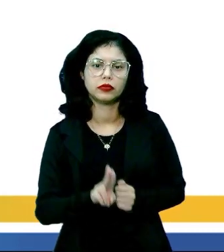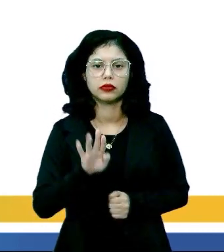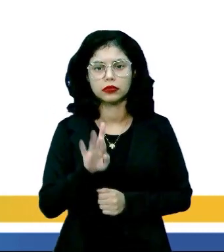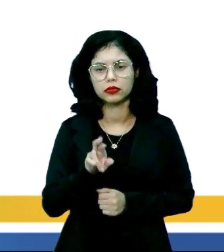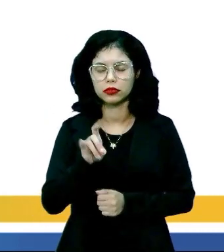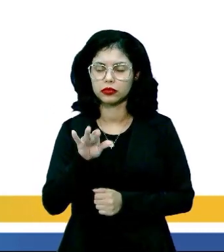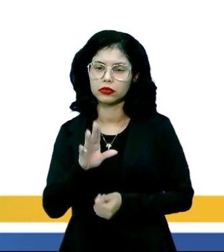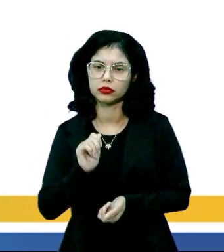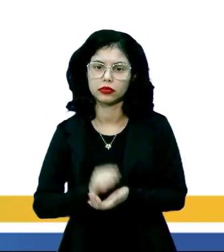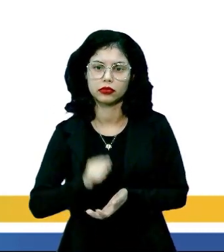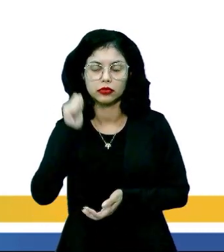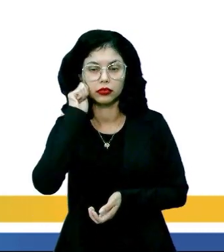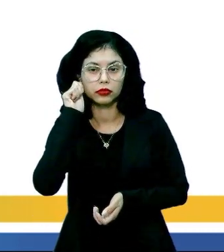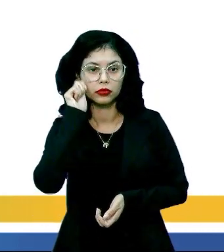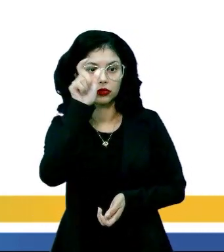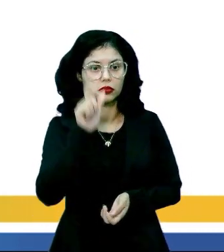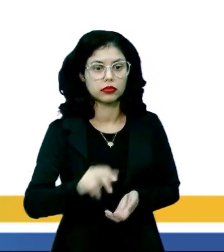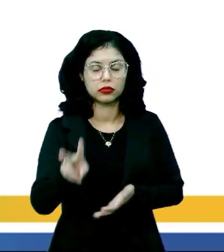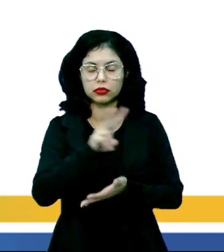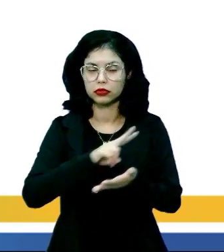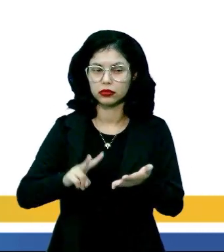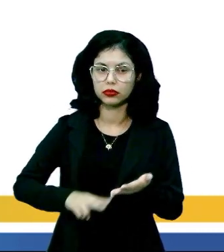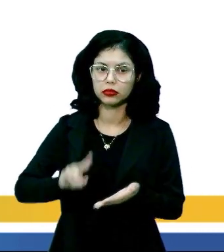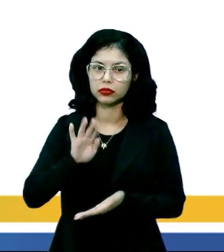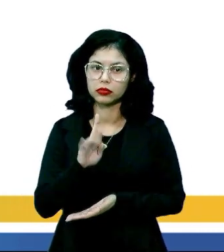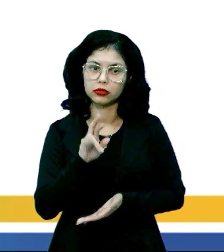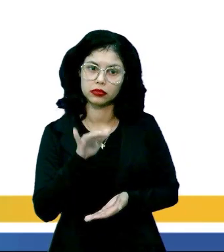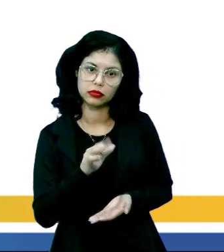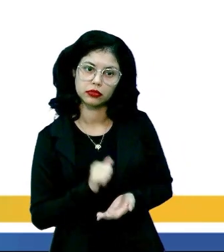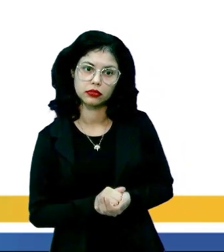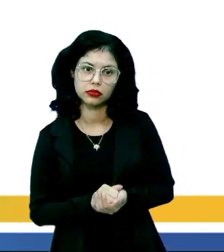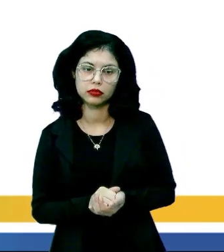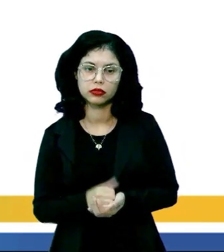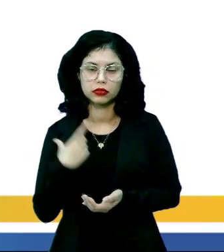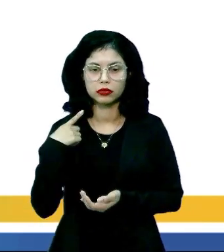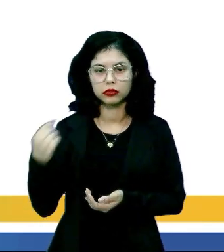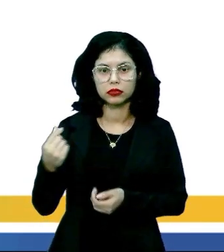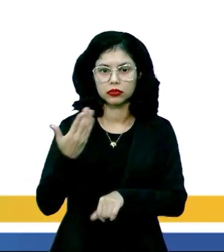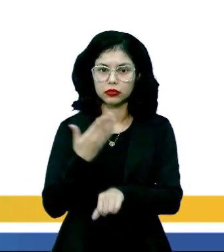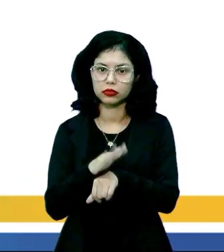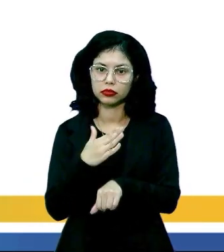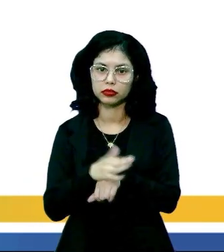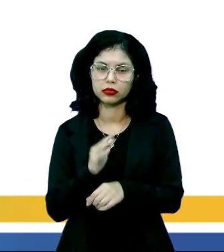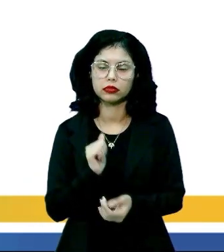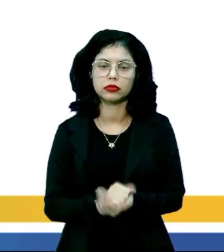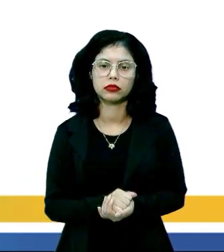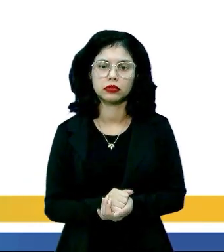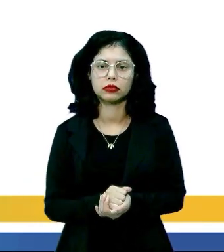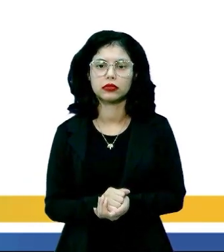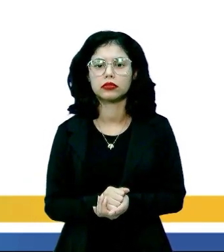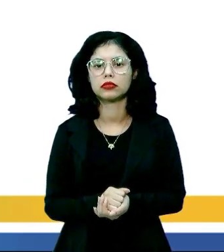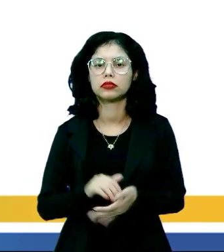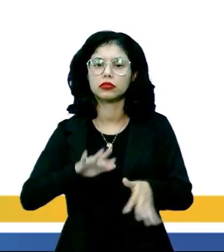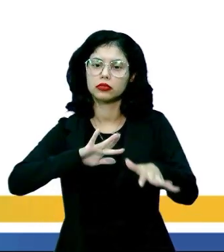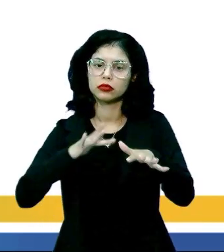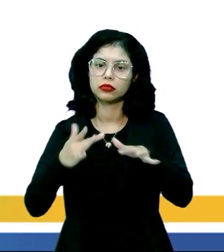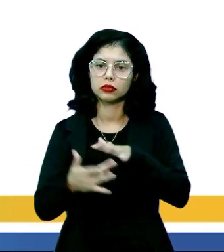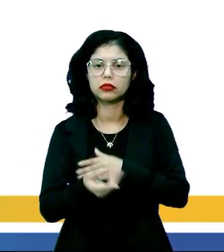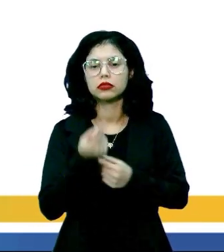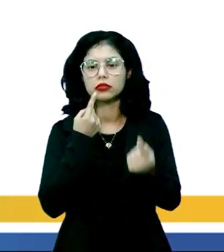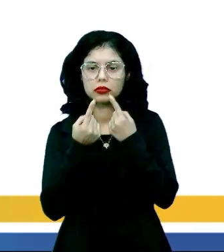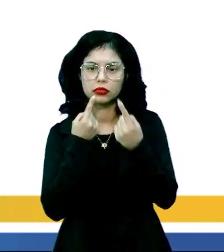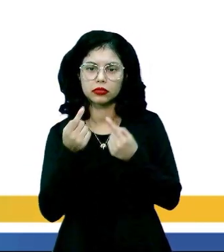linguagem utilizada pelos blogueiros, autores e leitores de blogs foge da rigidez praticada